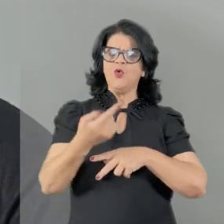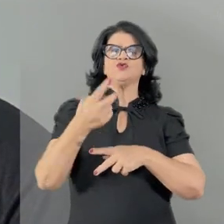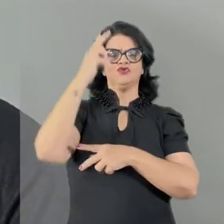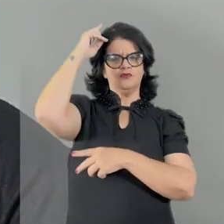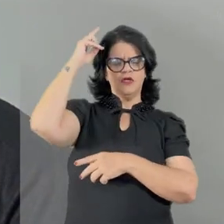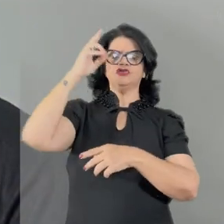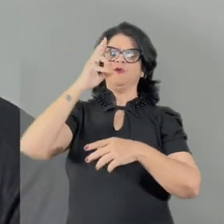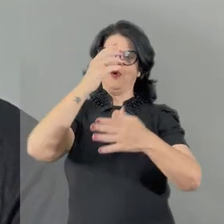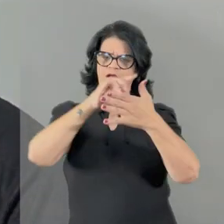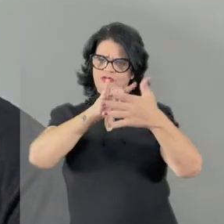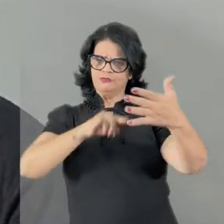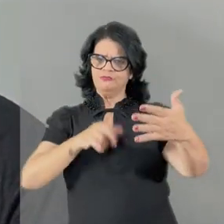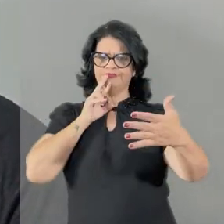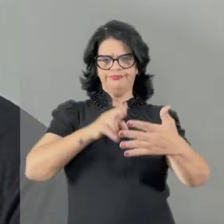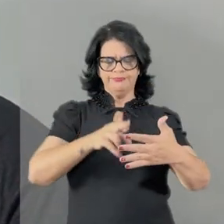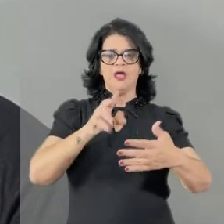vestibulares.